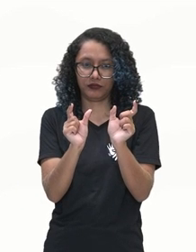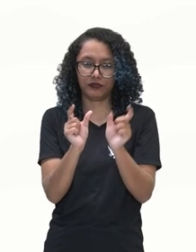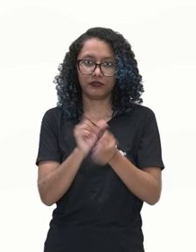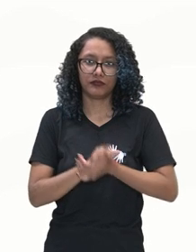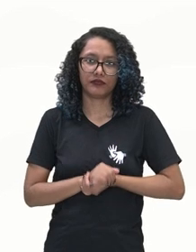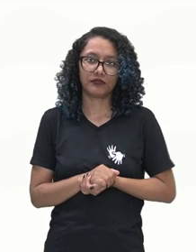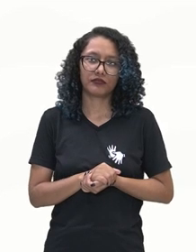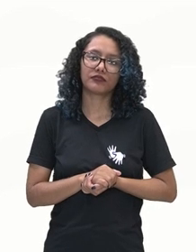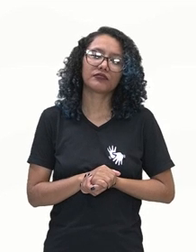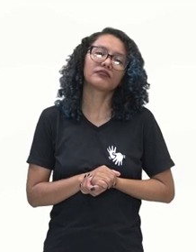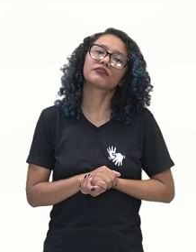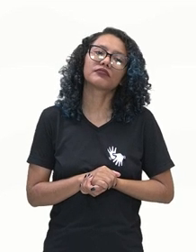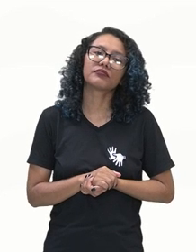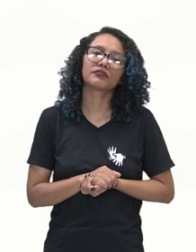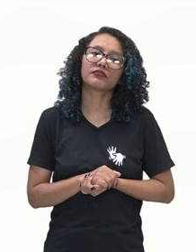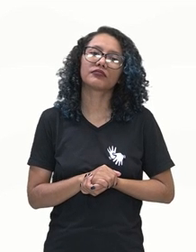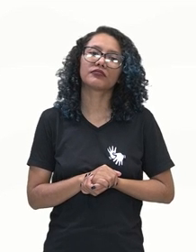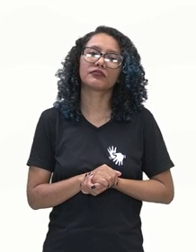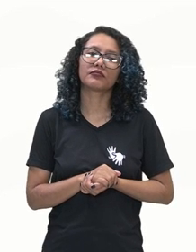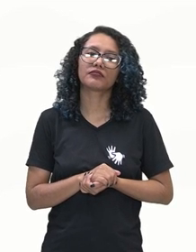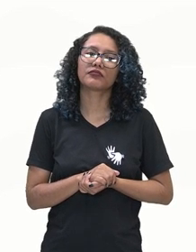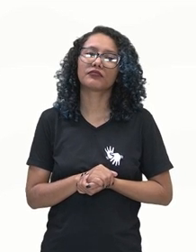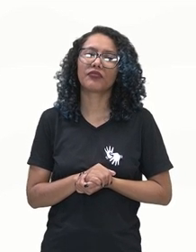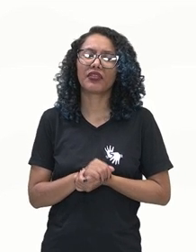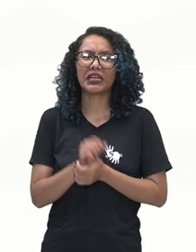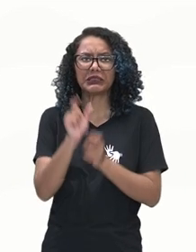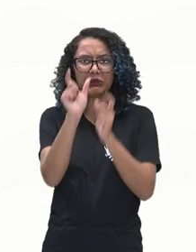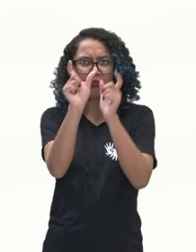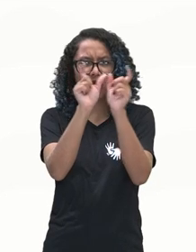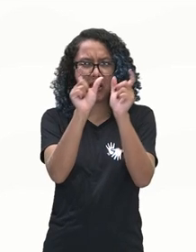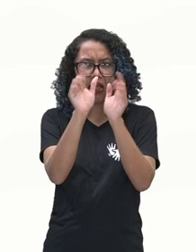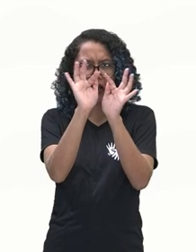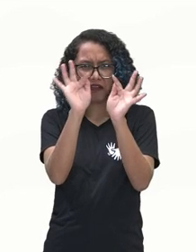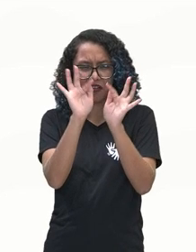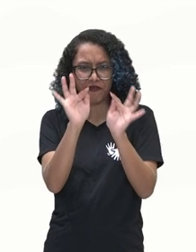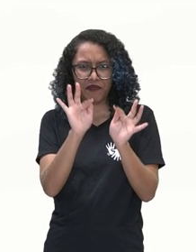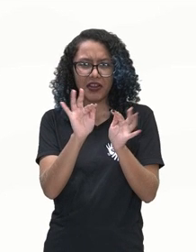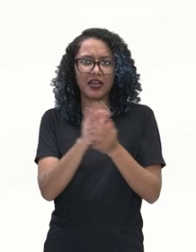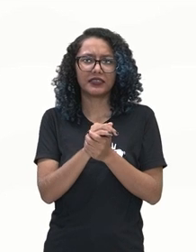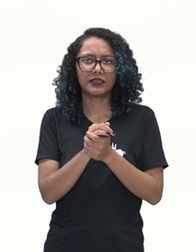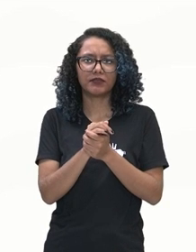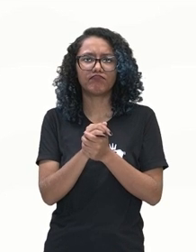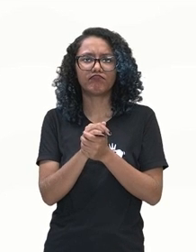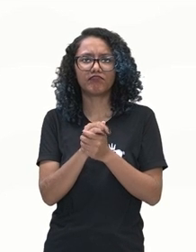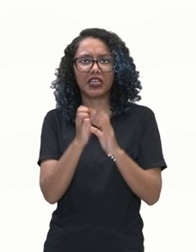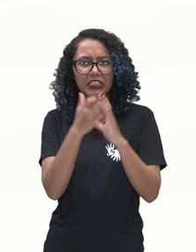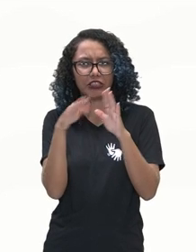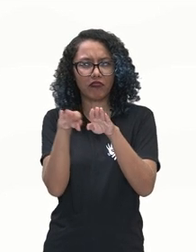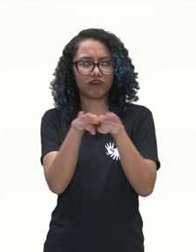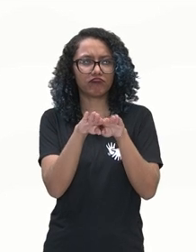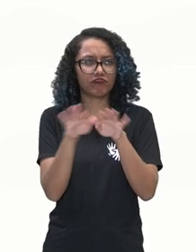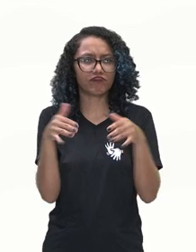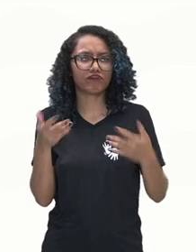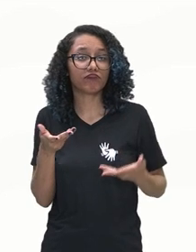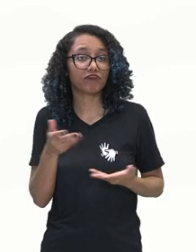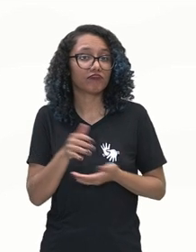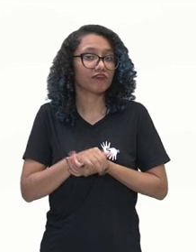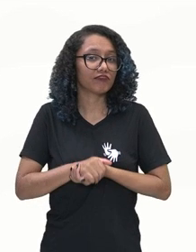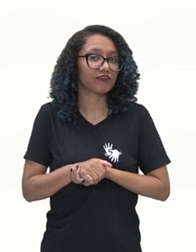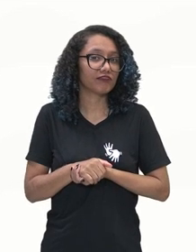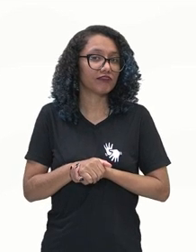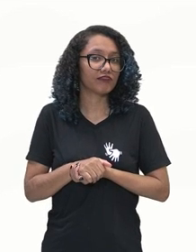O que que essas palavras aí têm em comum? O que que elas têm em comum?